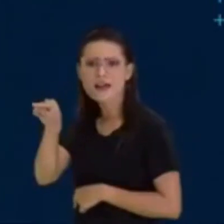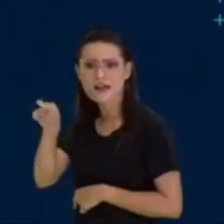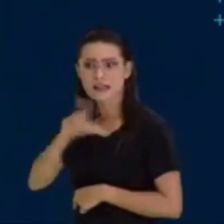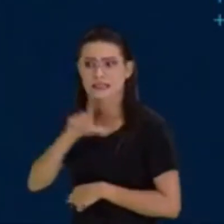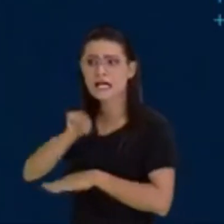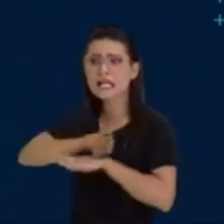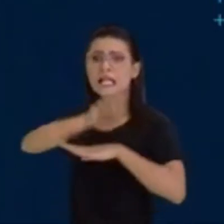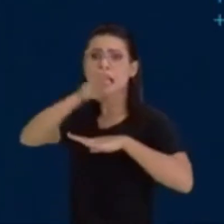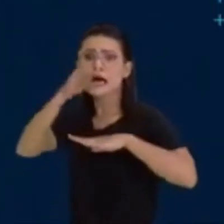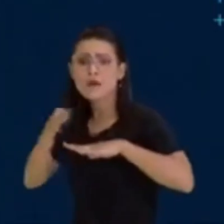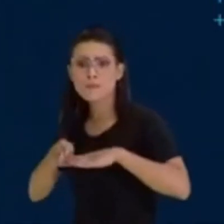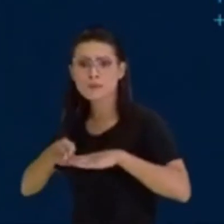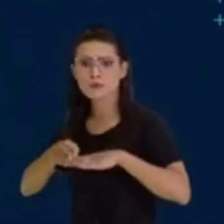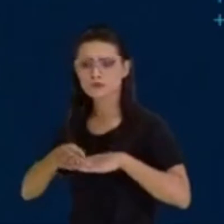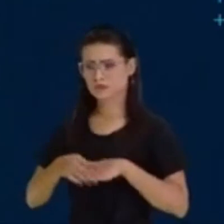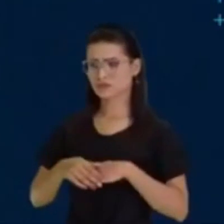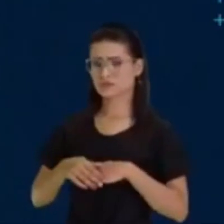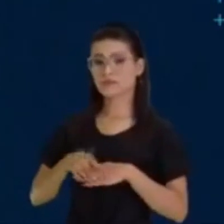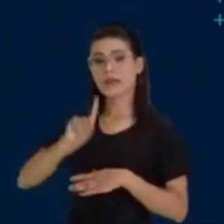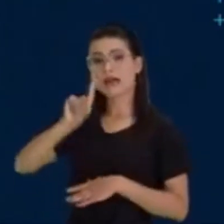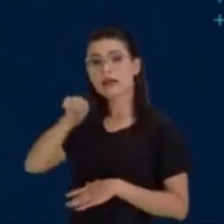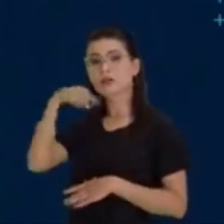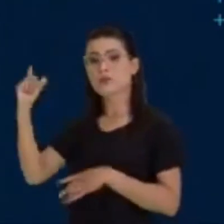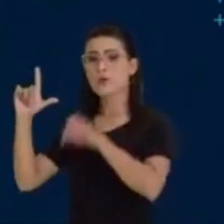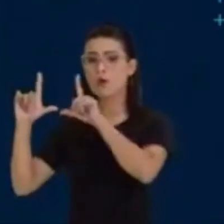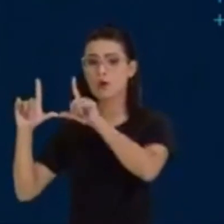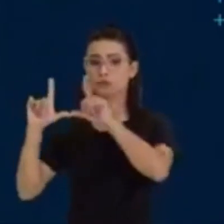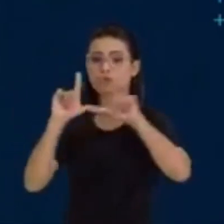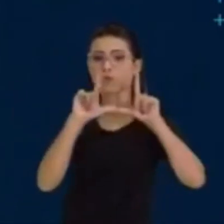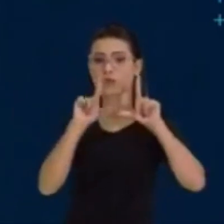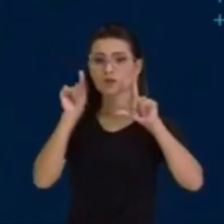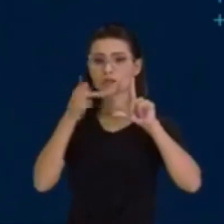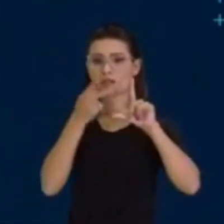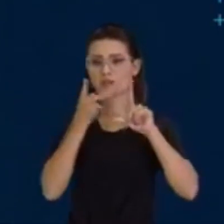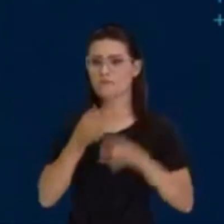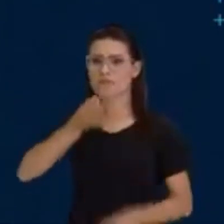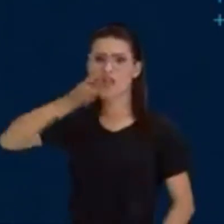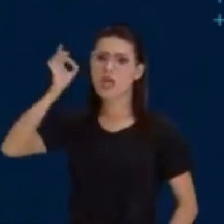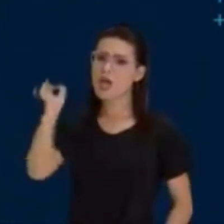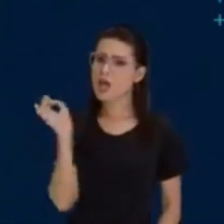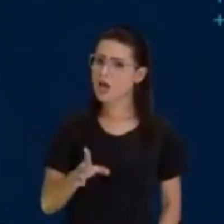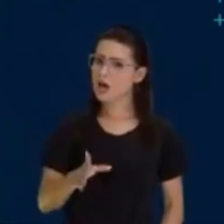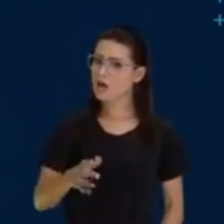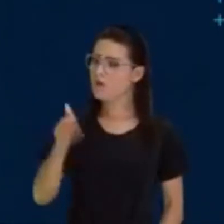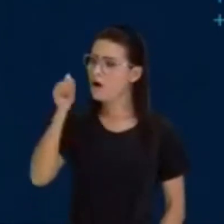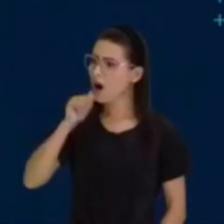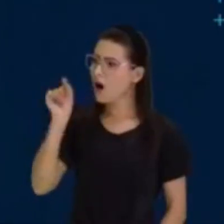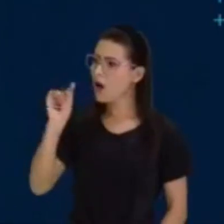quadrinho, a neguinha também utiliza o mesmo pronome. Égua, ela sumiu.